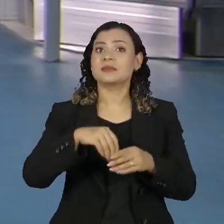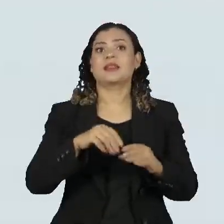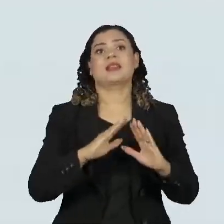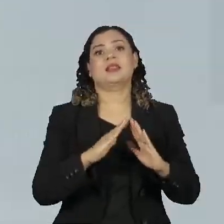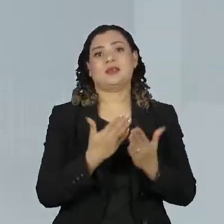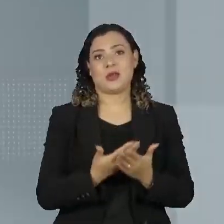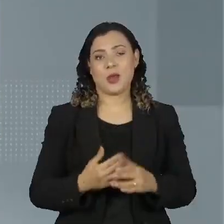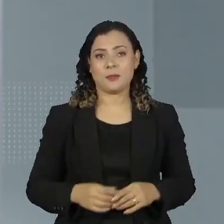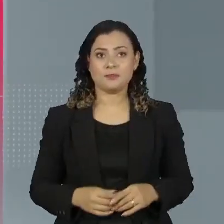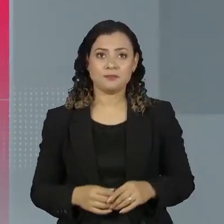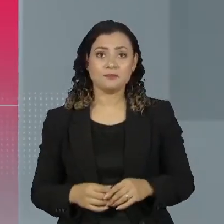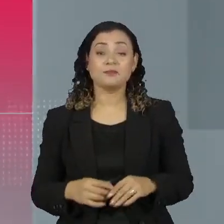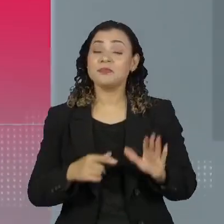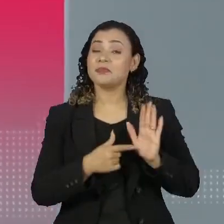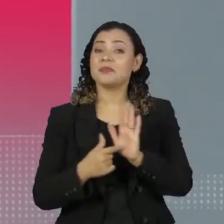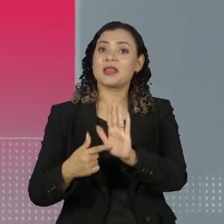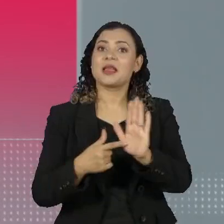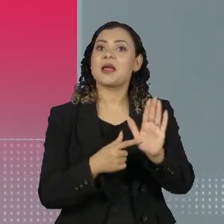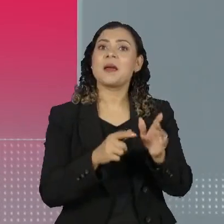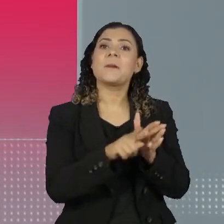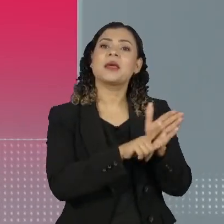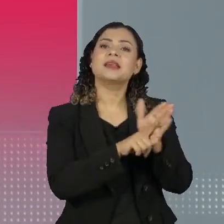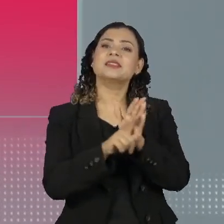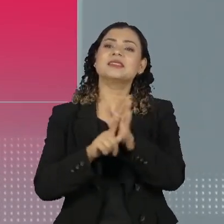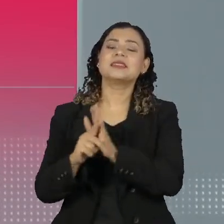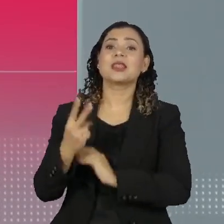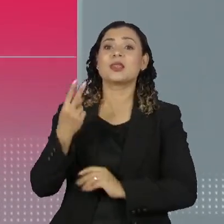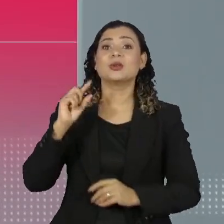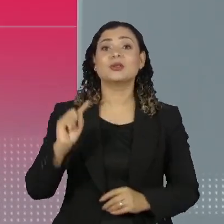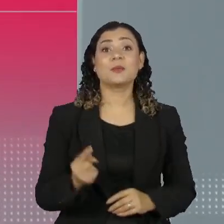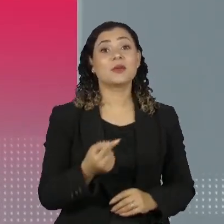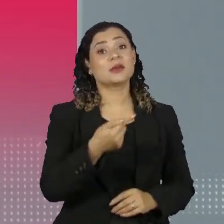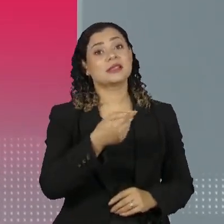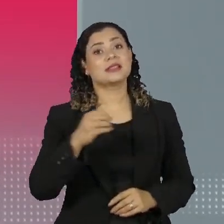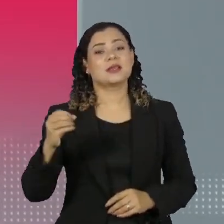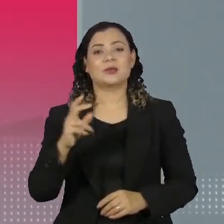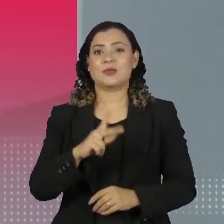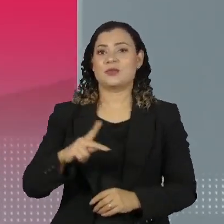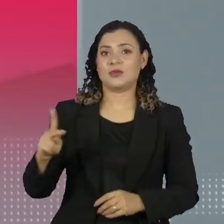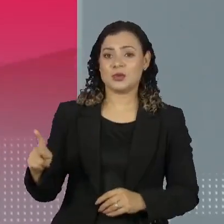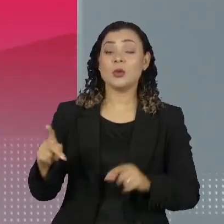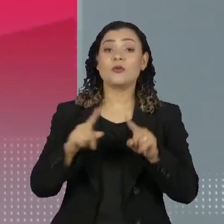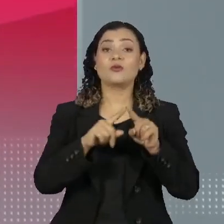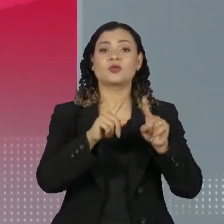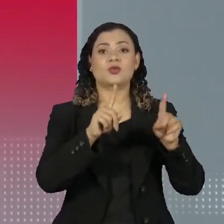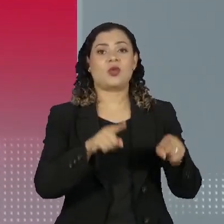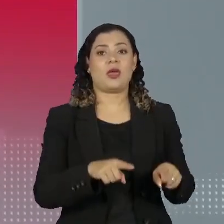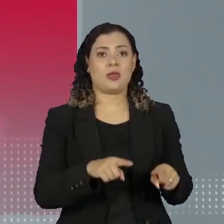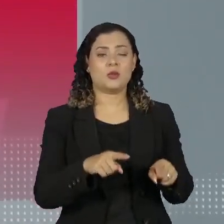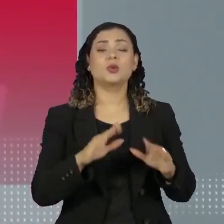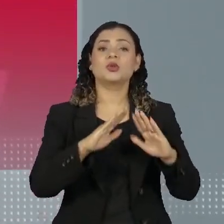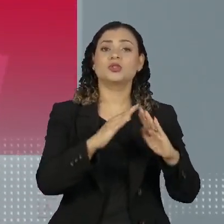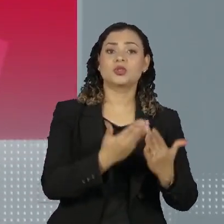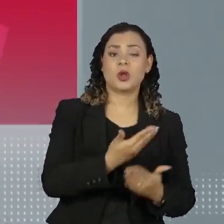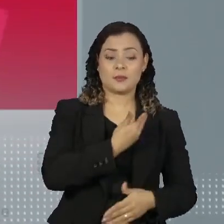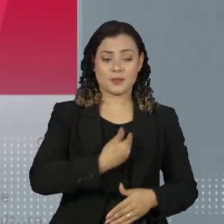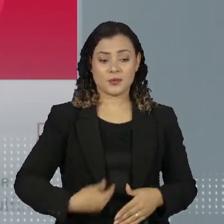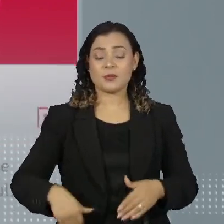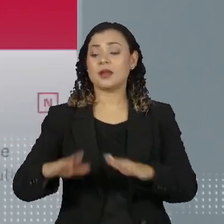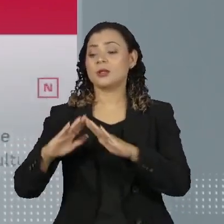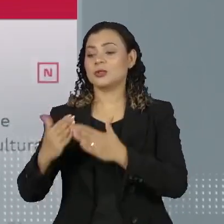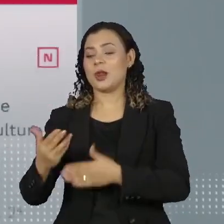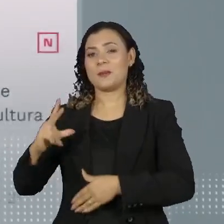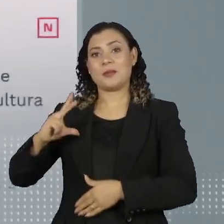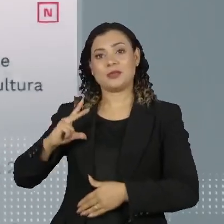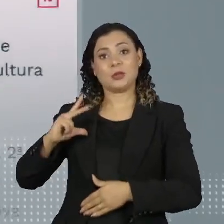educadores. É o que mostra uma pesquisa feita com mais de 2.700 professores e funcionários de escolas públicas e